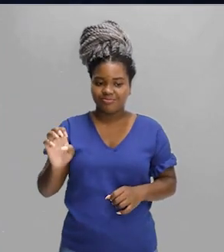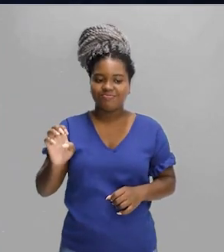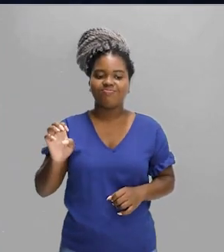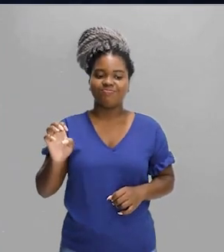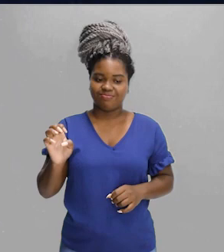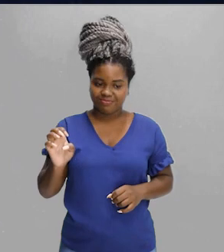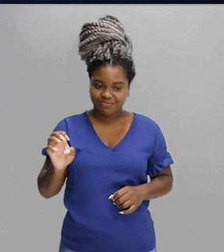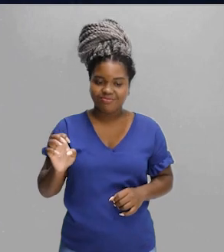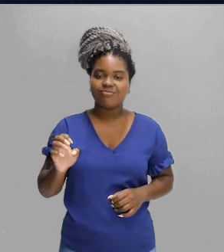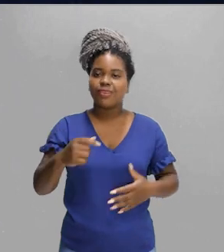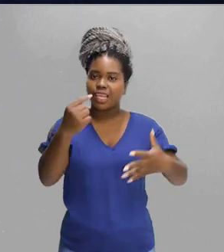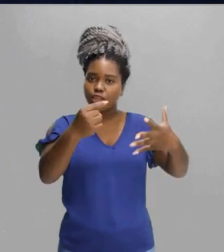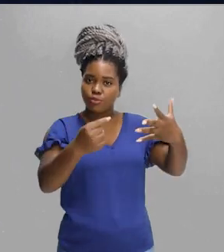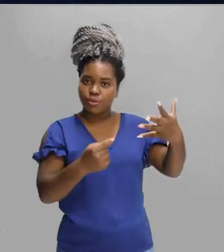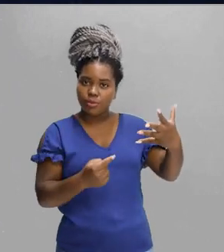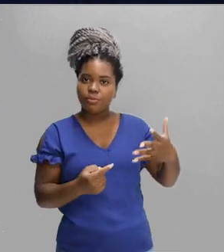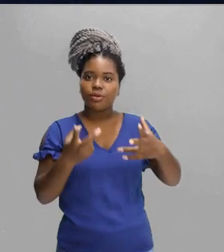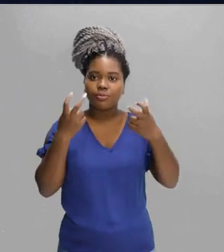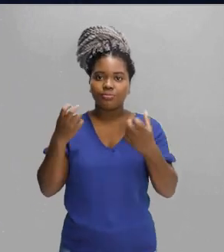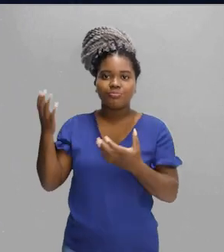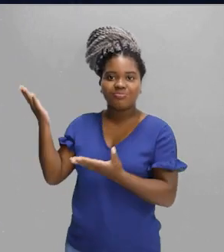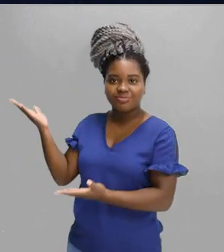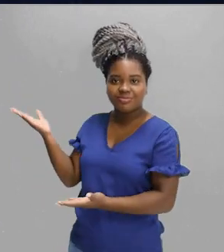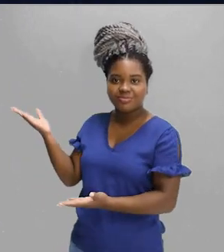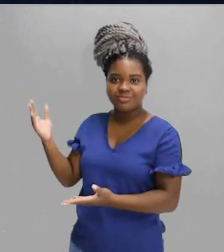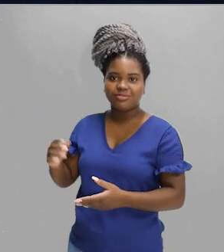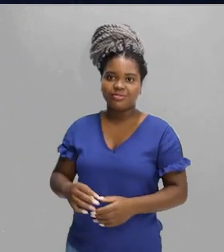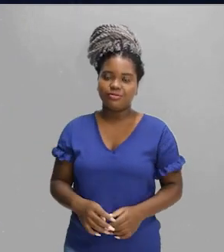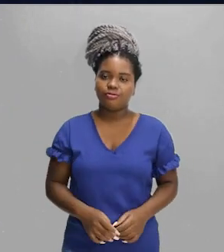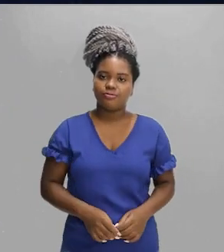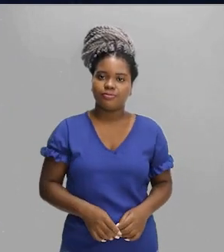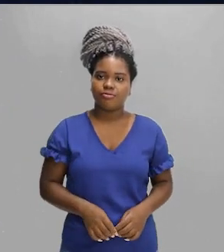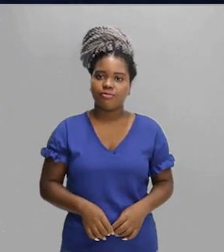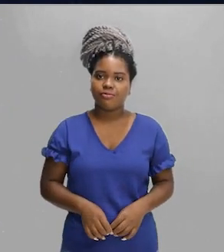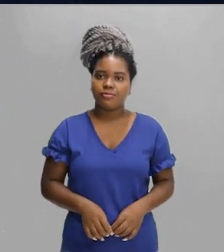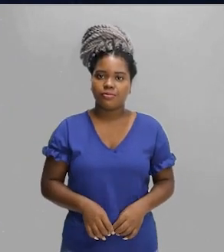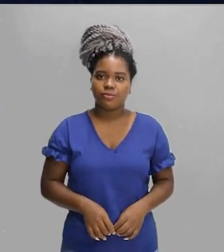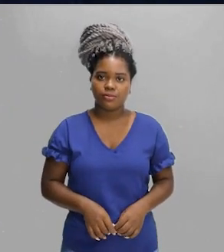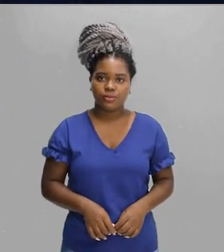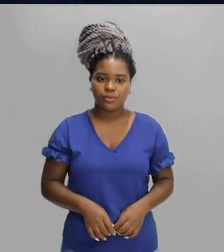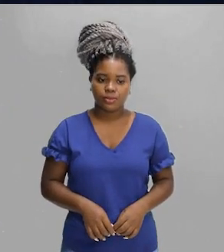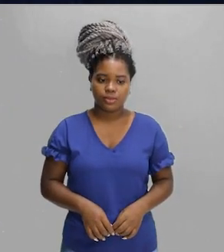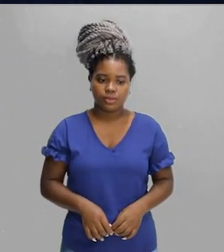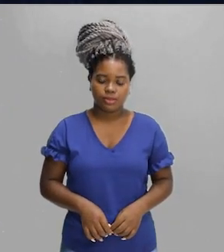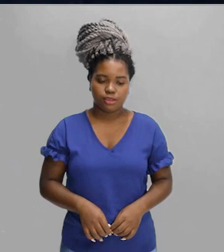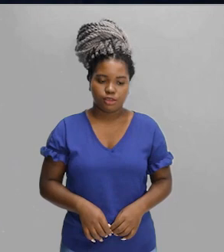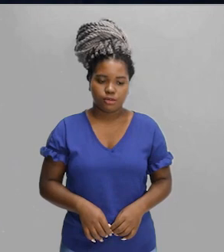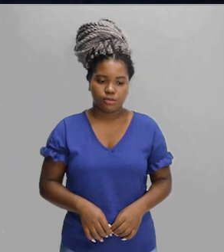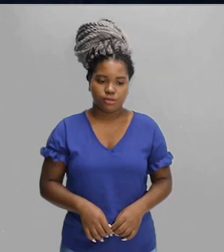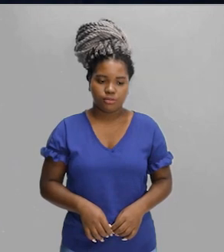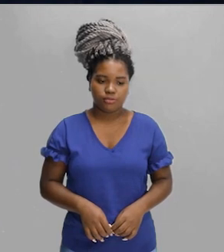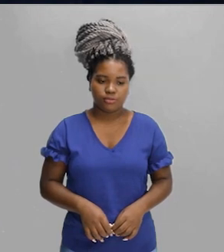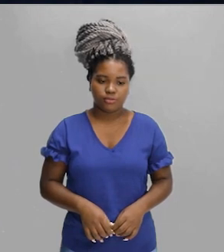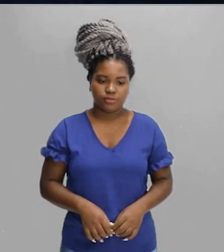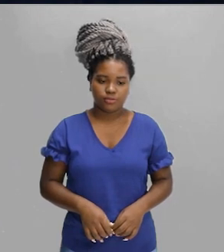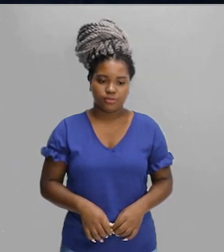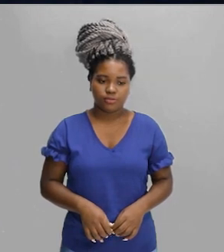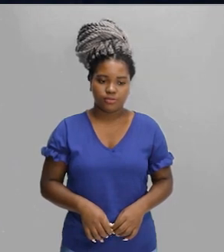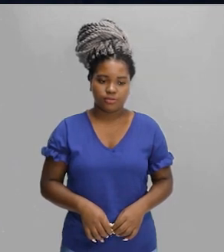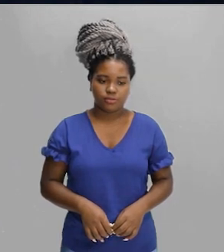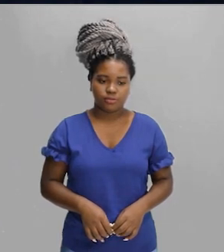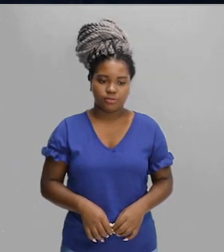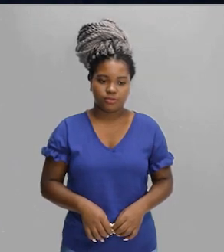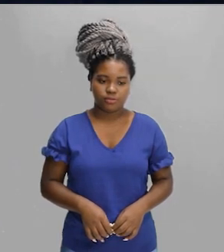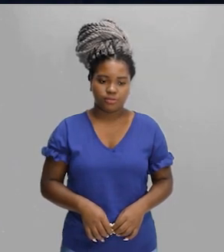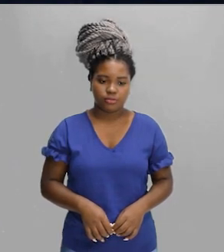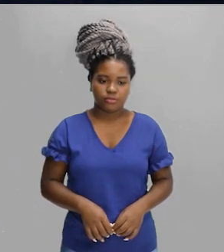neste, tá? En mais esta, nesta. En mais aquel. En aquel. En aquella.